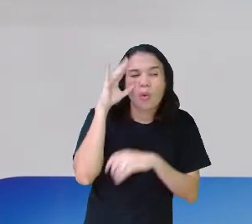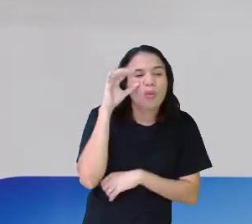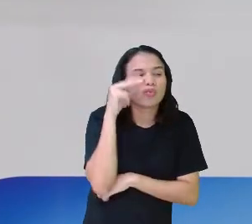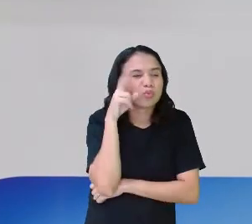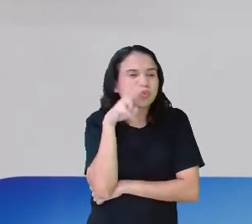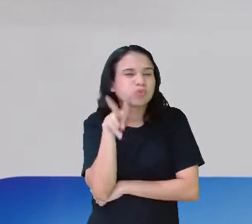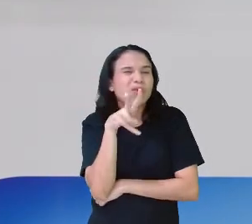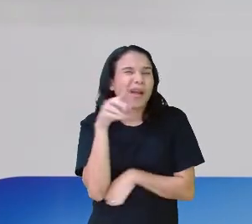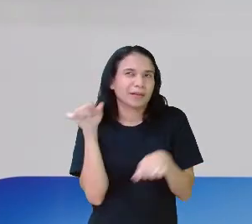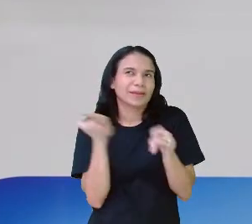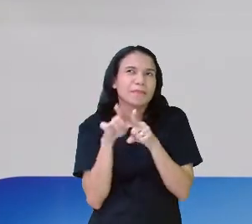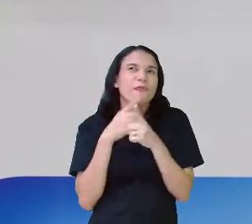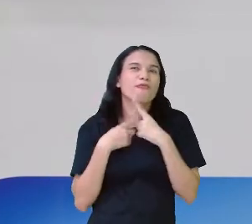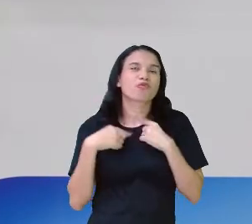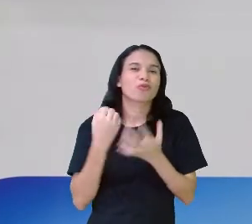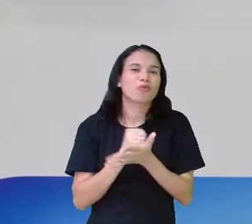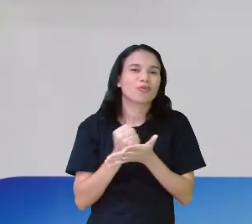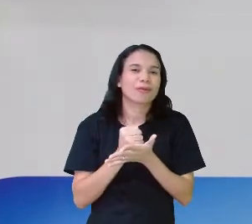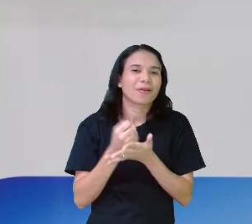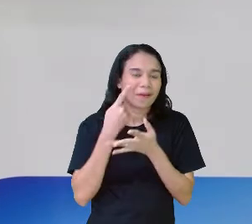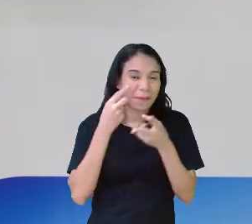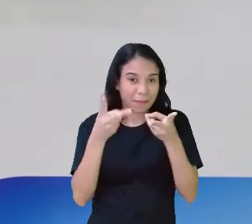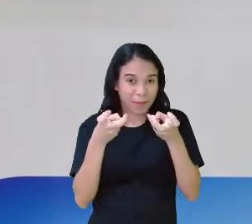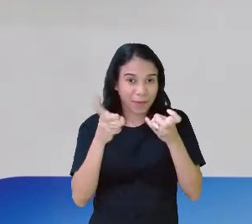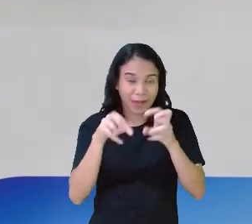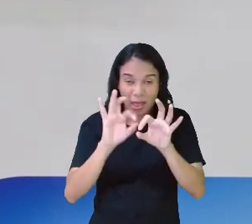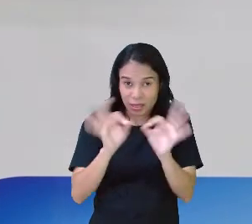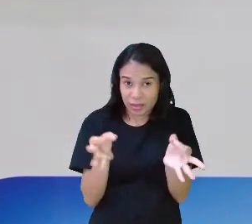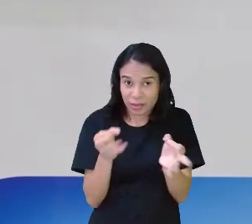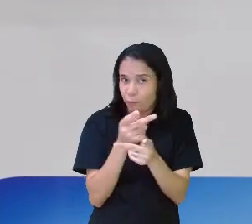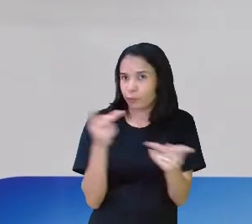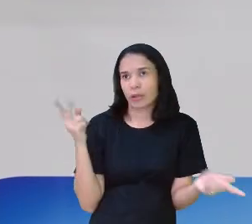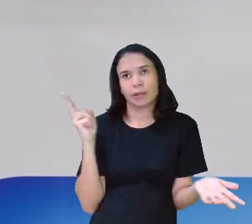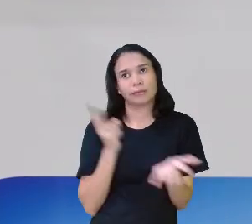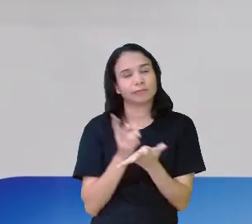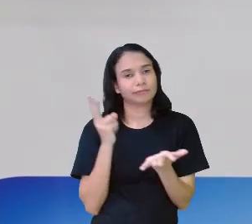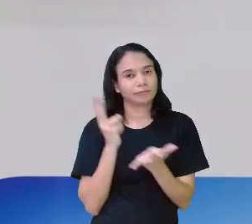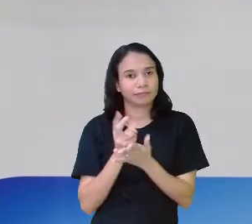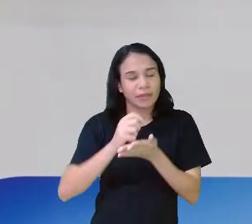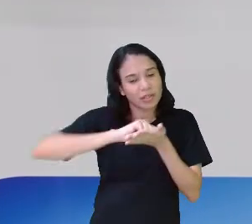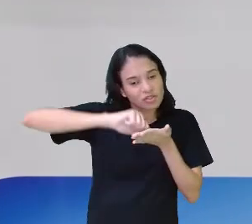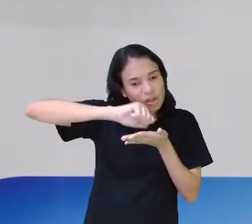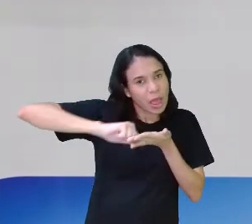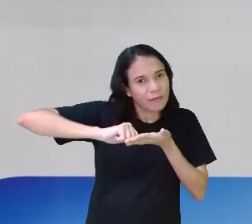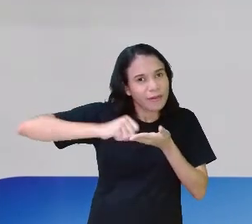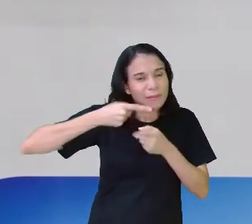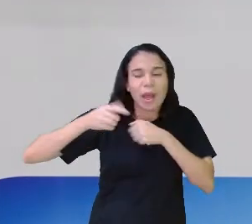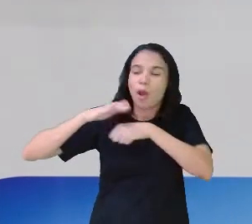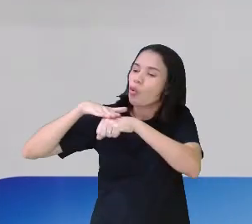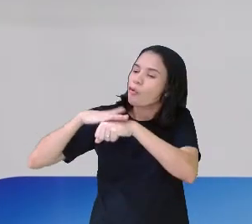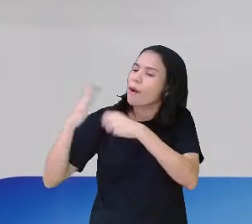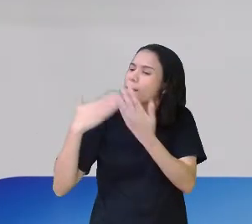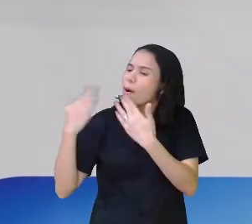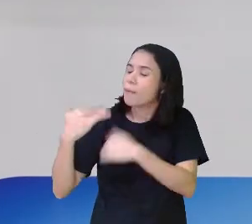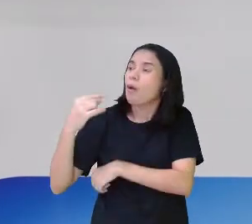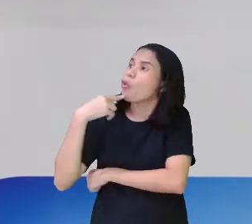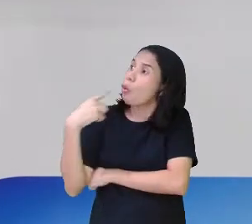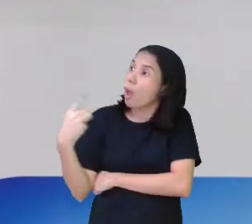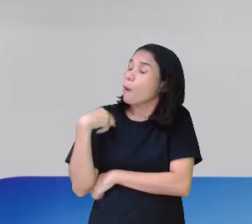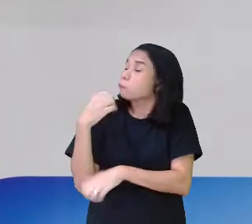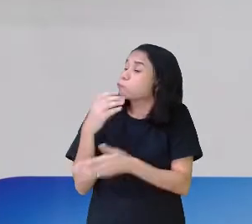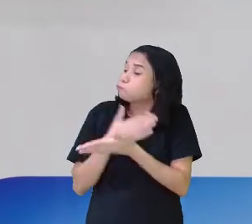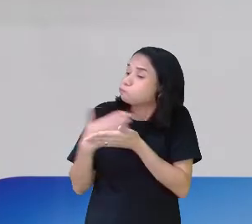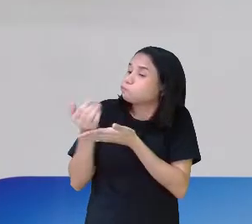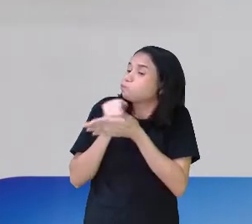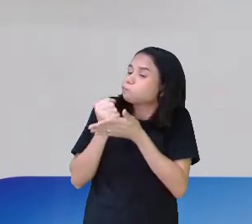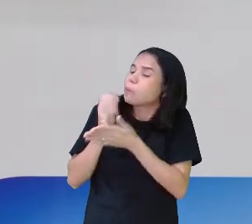Então, perceberam como é simples? Vocês fazem isso direto. Vocês não fazem escrevendo, mas fazem falando. Mas, rapaz, eu baixei um